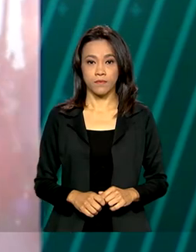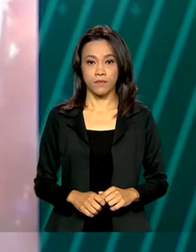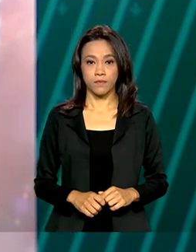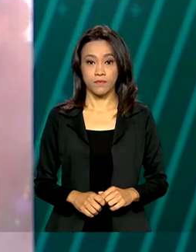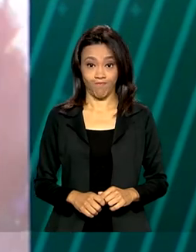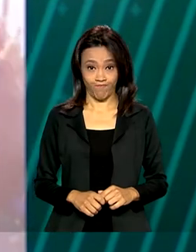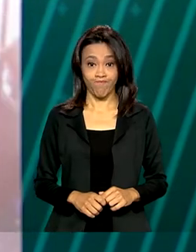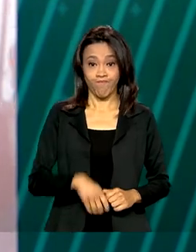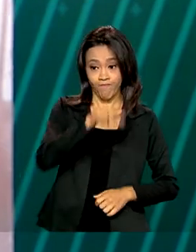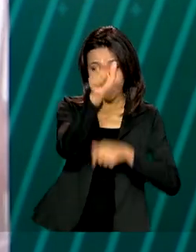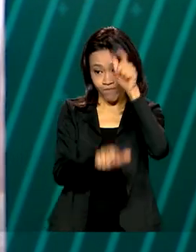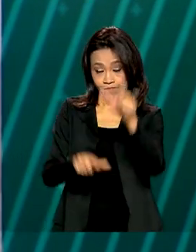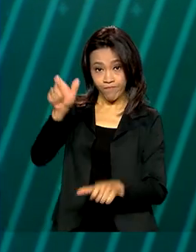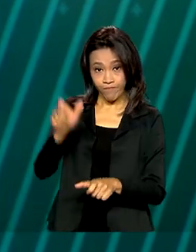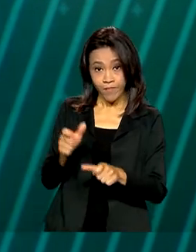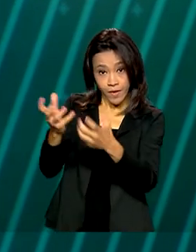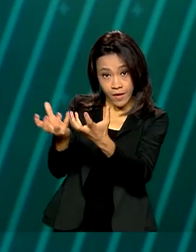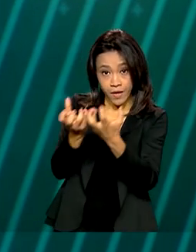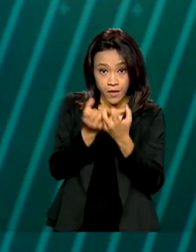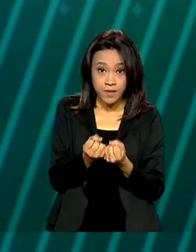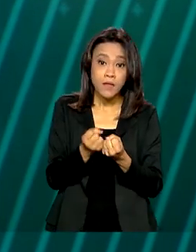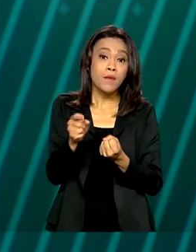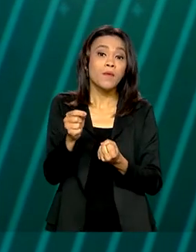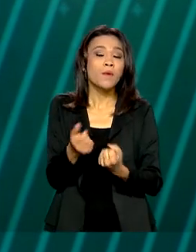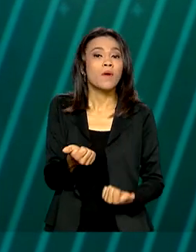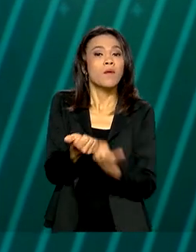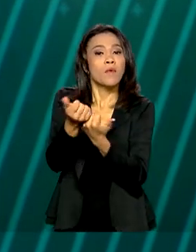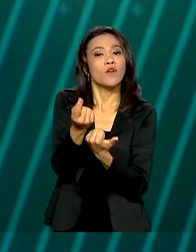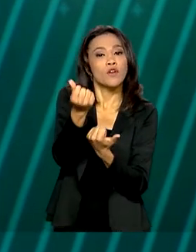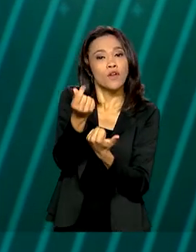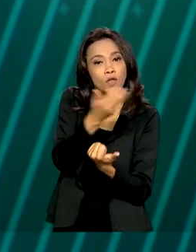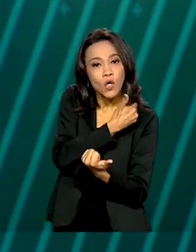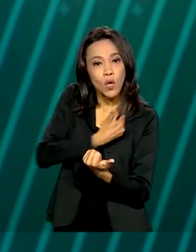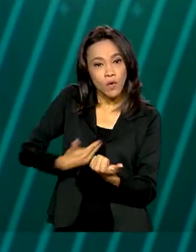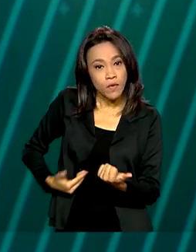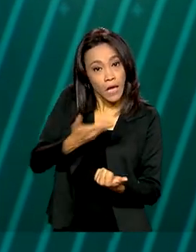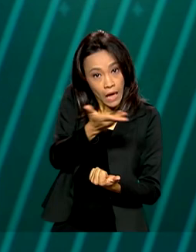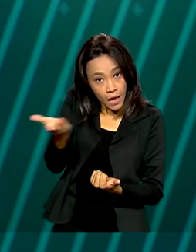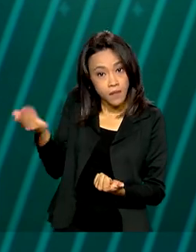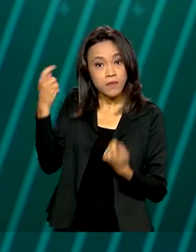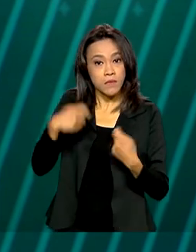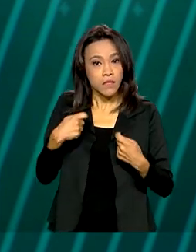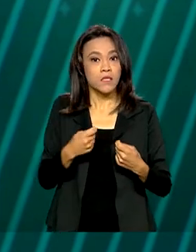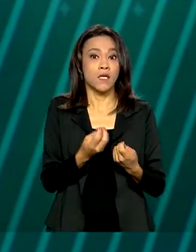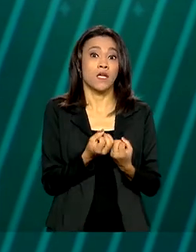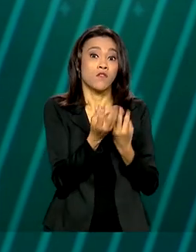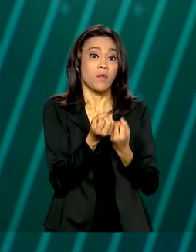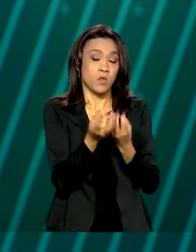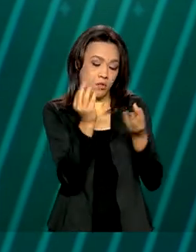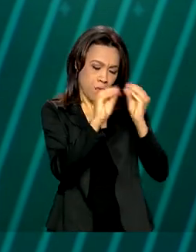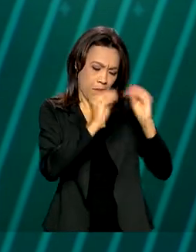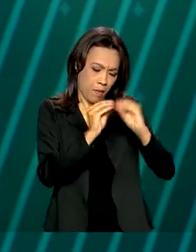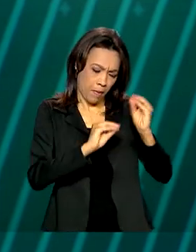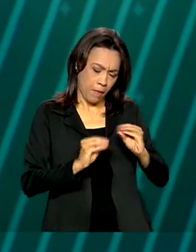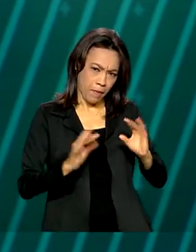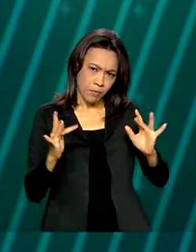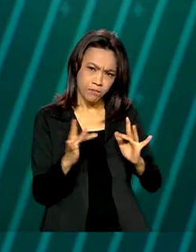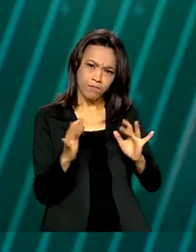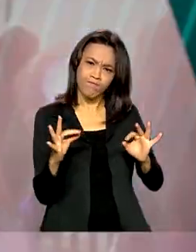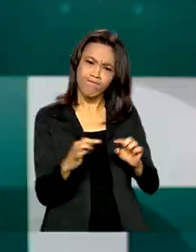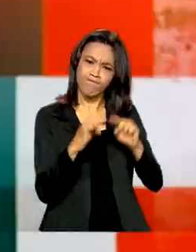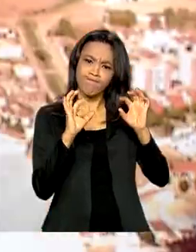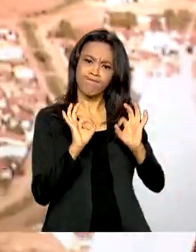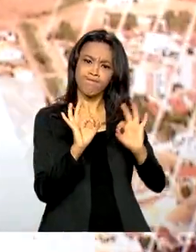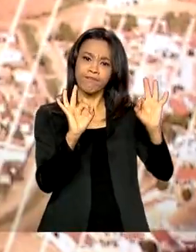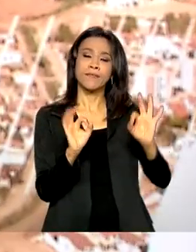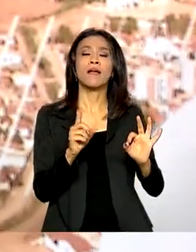Os beneficiários de programas sociais do governo federal devem manter seus dados atualizados no cadastro único.